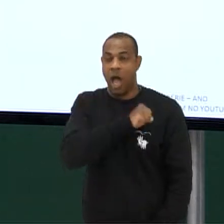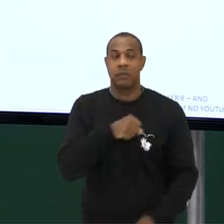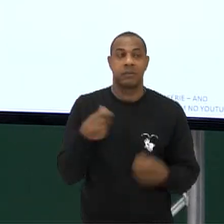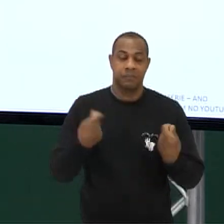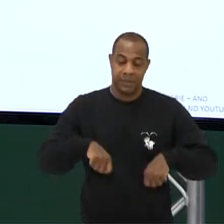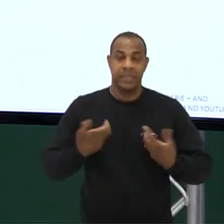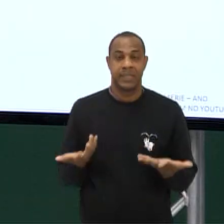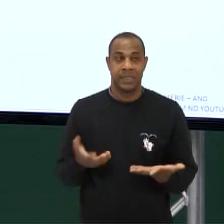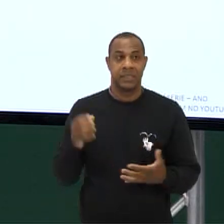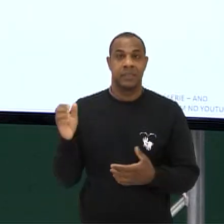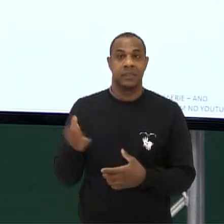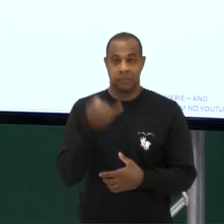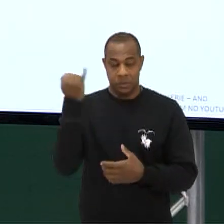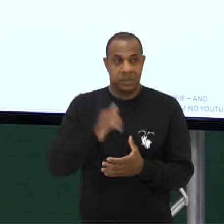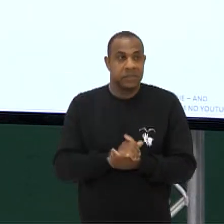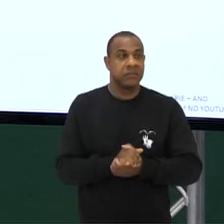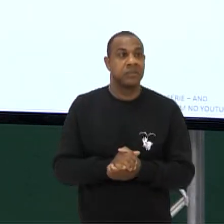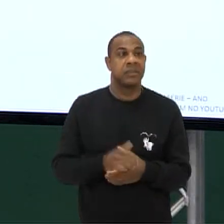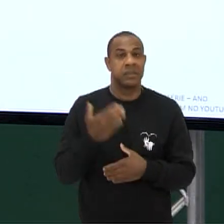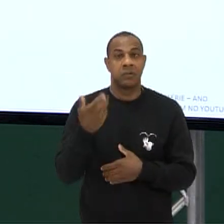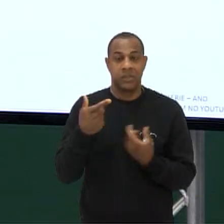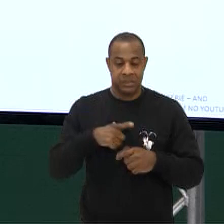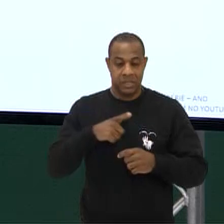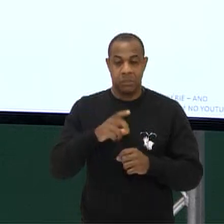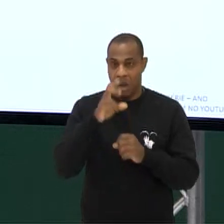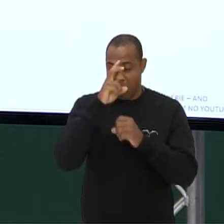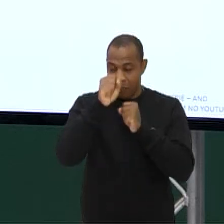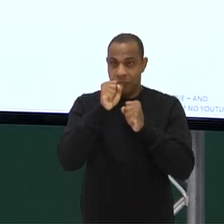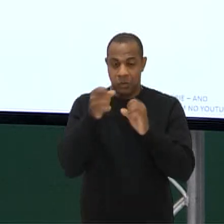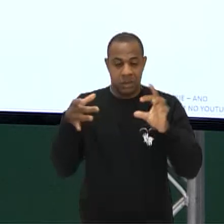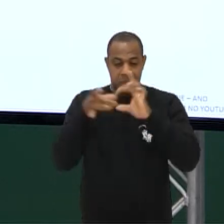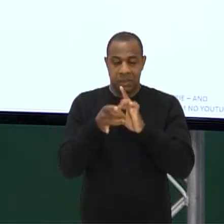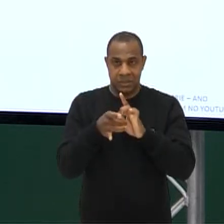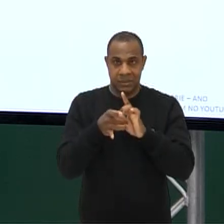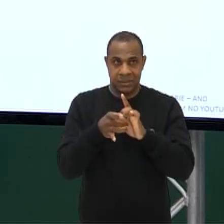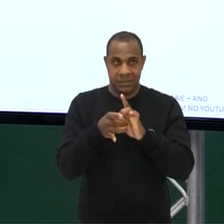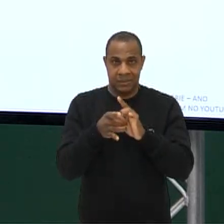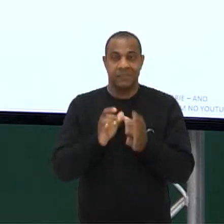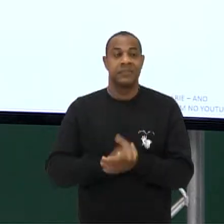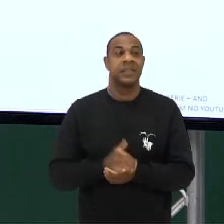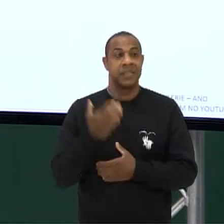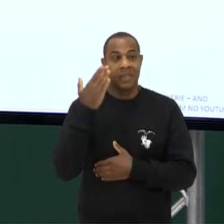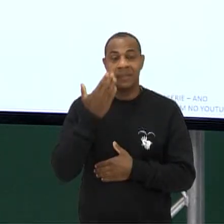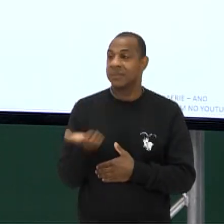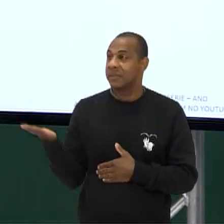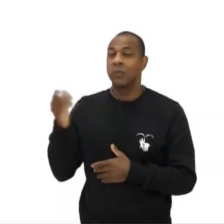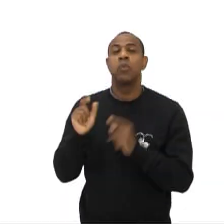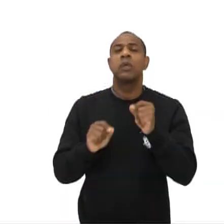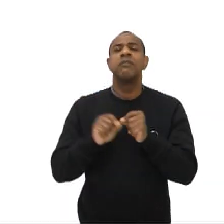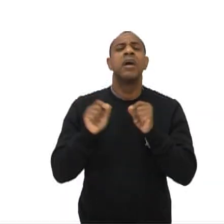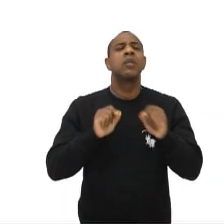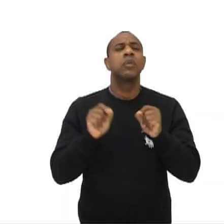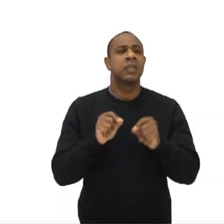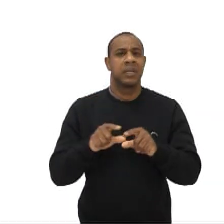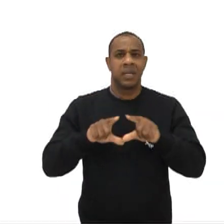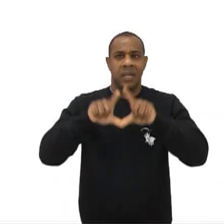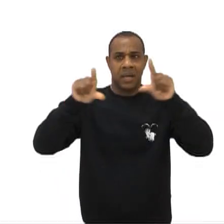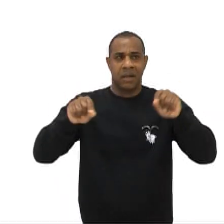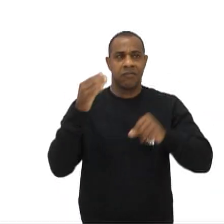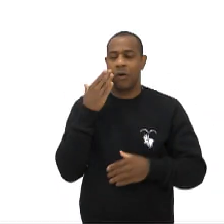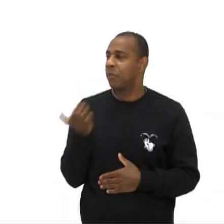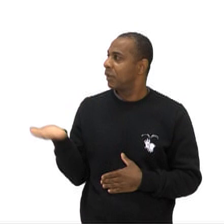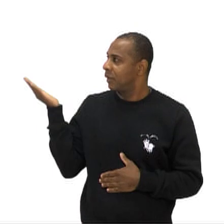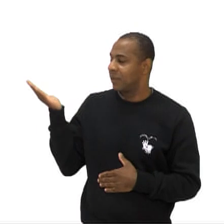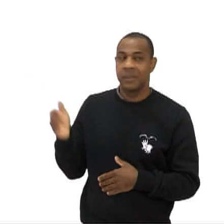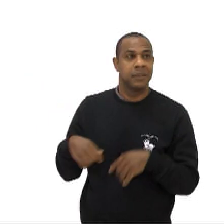Com certeza Você tem a aplicação De uma força ali Porque está variando Essa velocidade Certo? Então o que a gente faz aqui? Vamos lá Primeira